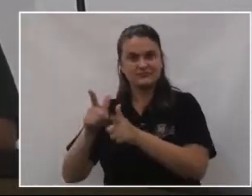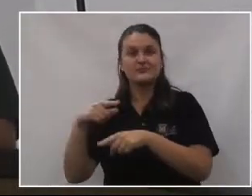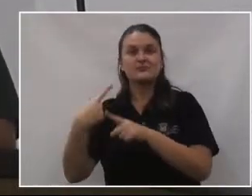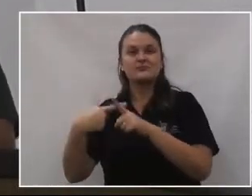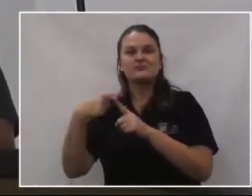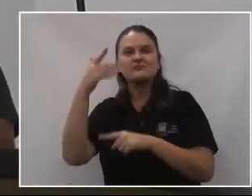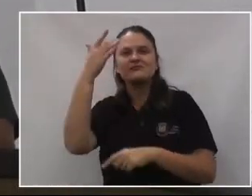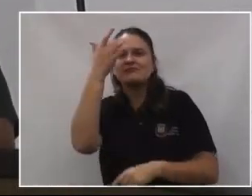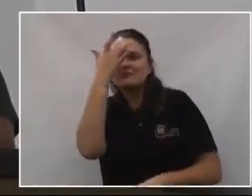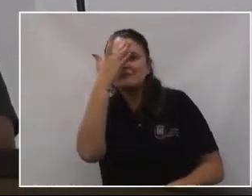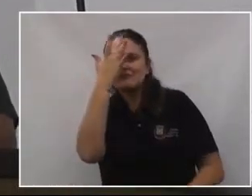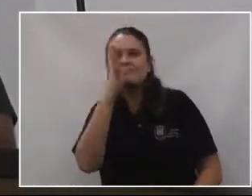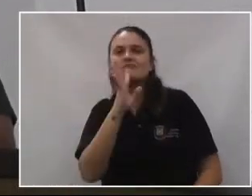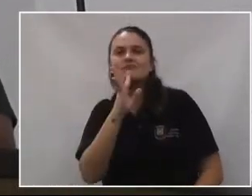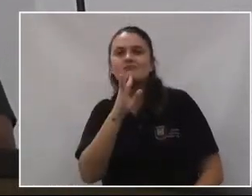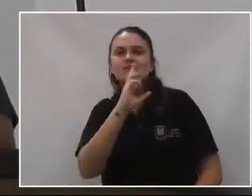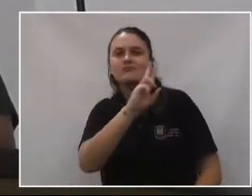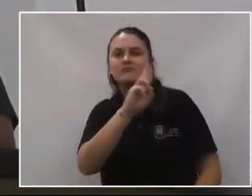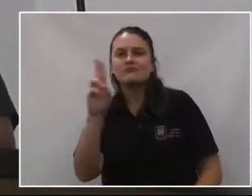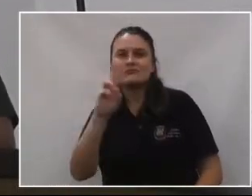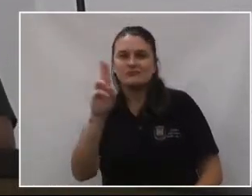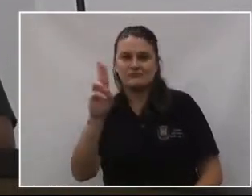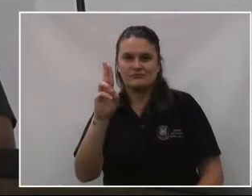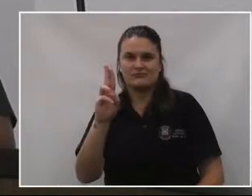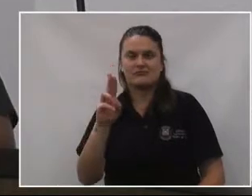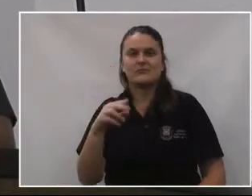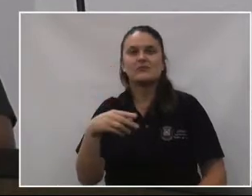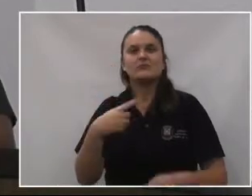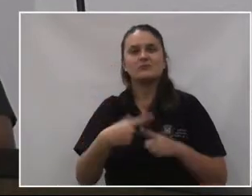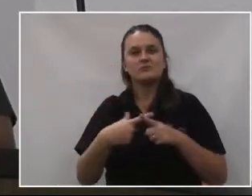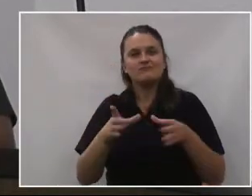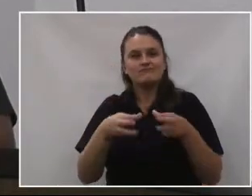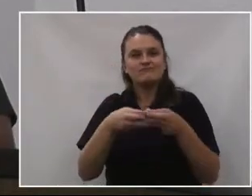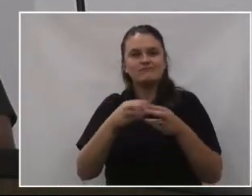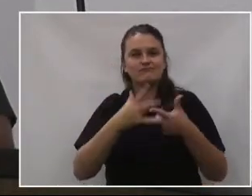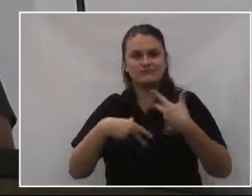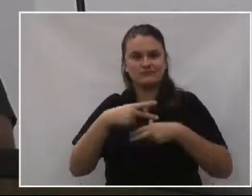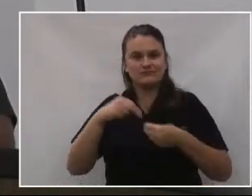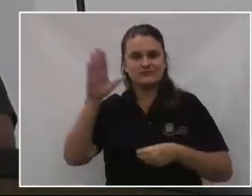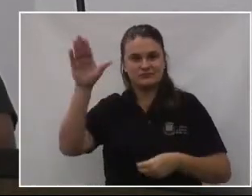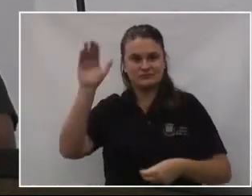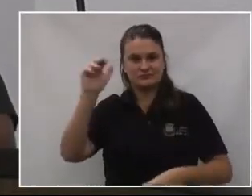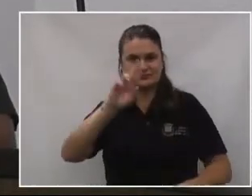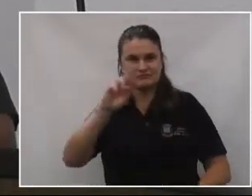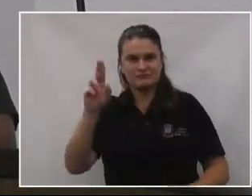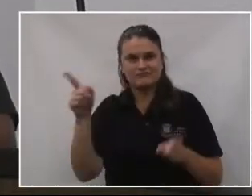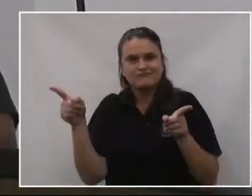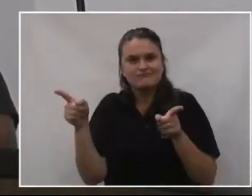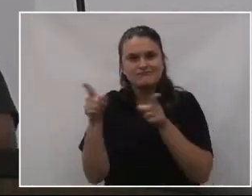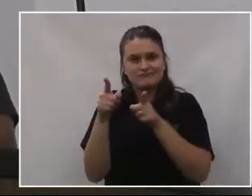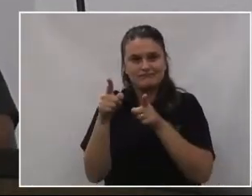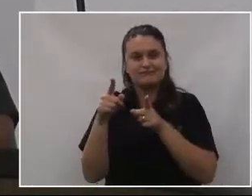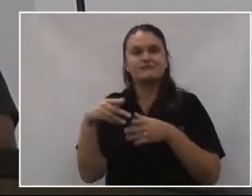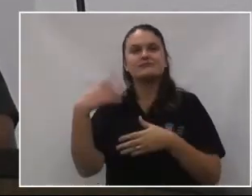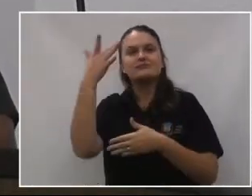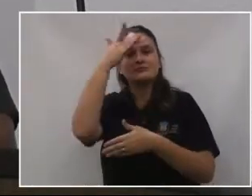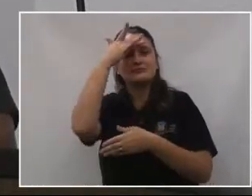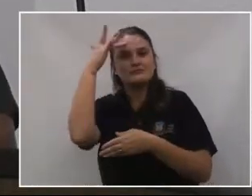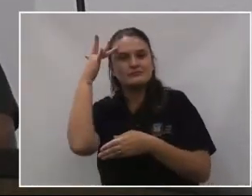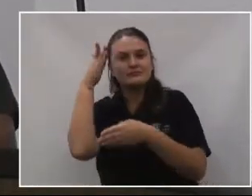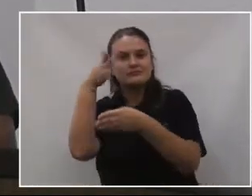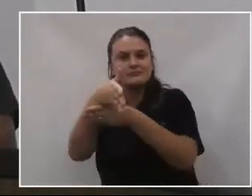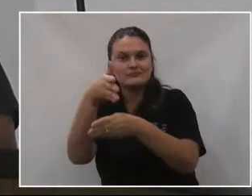fácil para a gente ter o entendimento. Nós, lá no movimento escoteiro, a gente age assim. Seus participantes